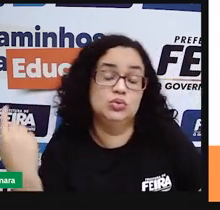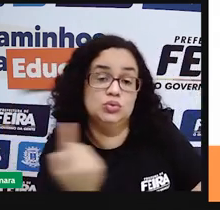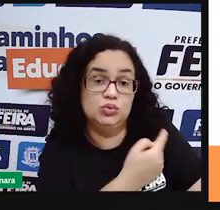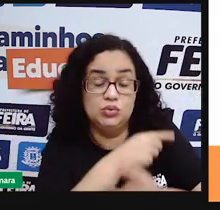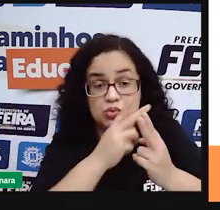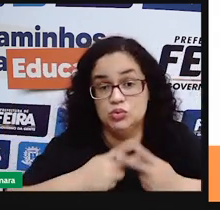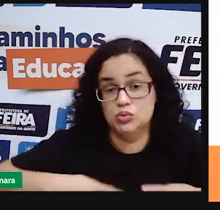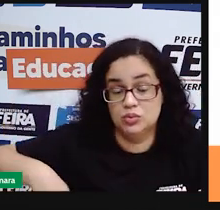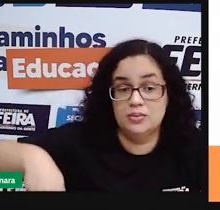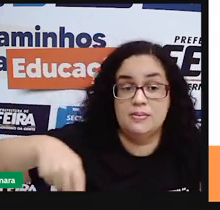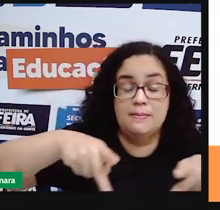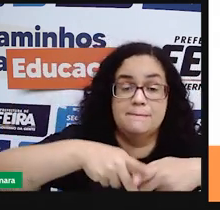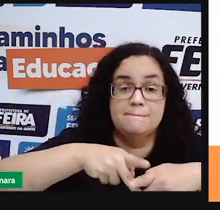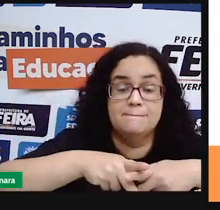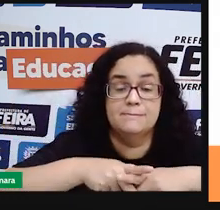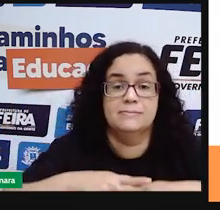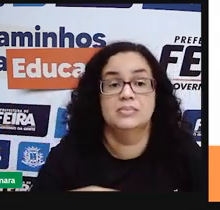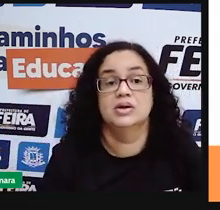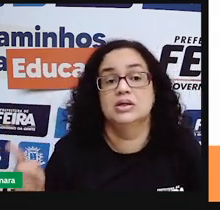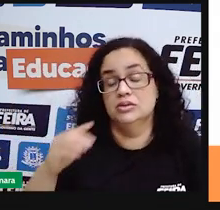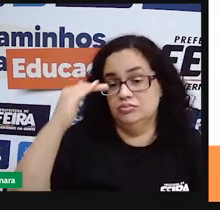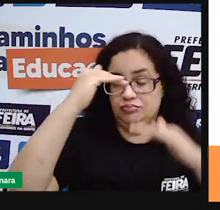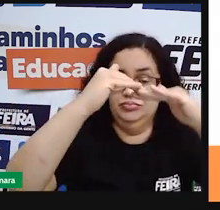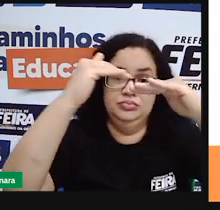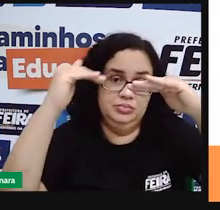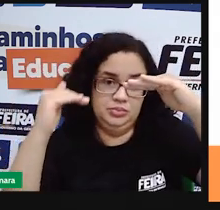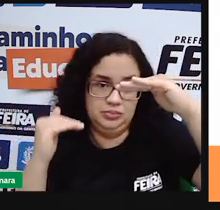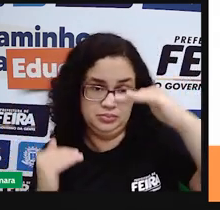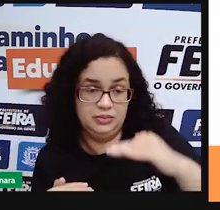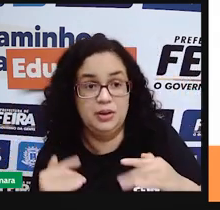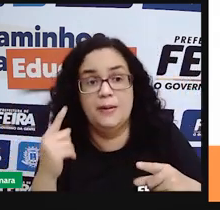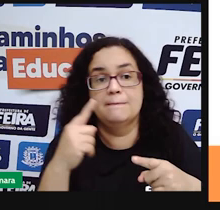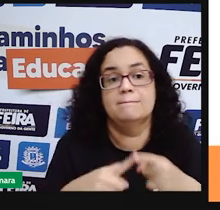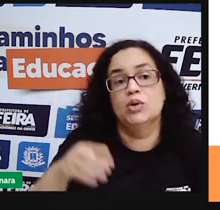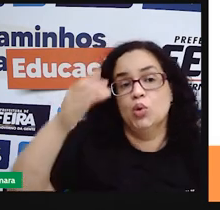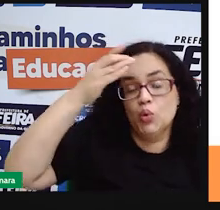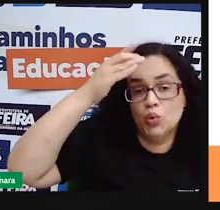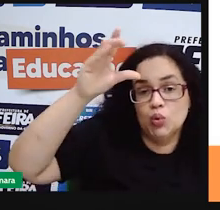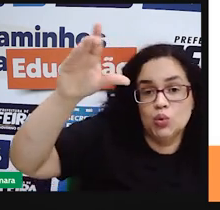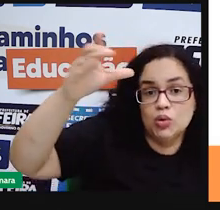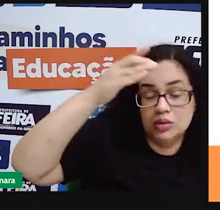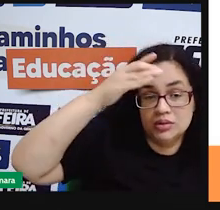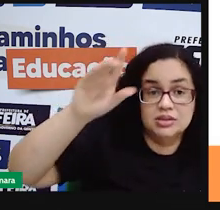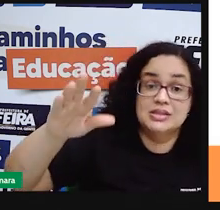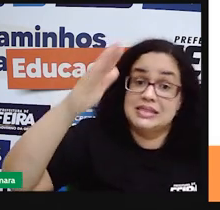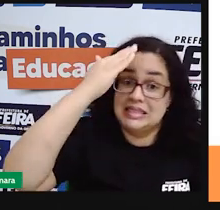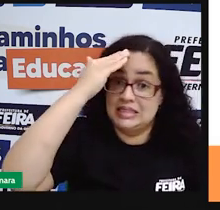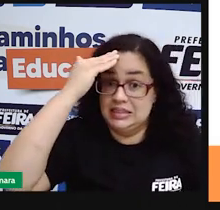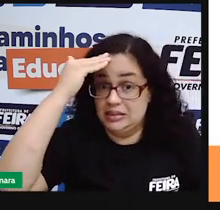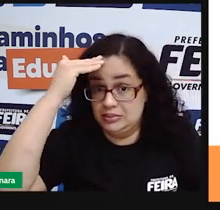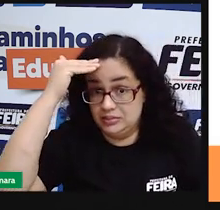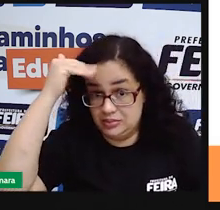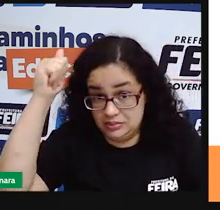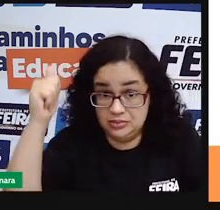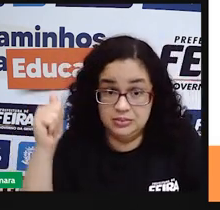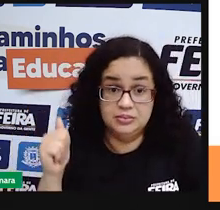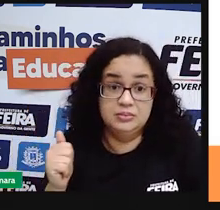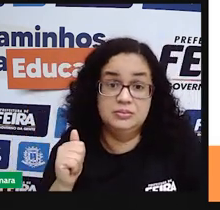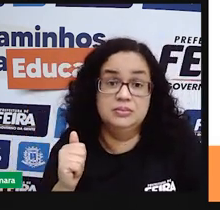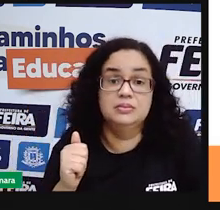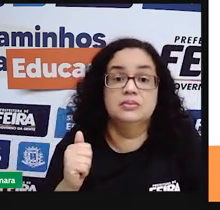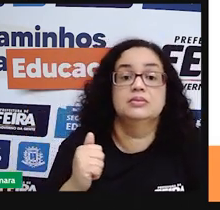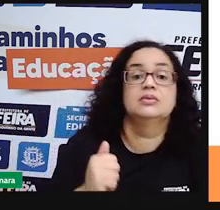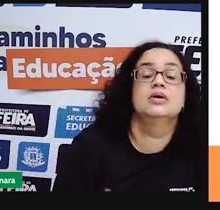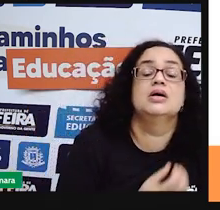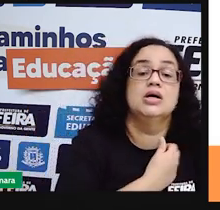são, de forma nenhuma, inferiores culturalmente, em sabedoria, em costumes, em hábitos, a nenhuma